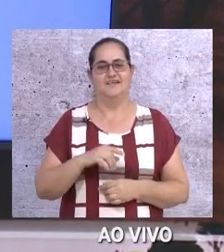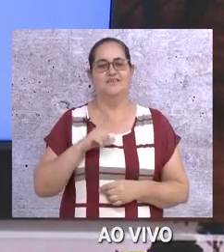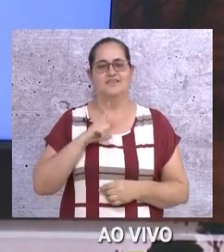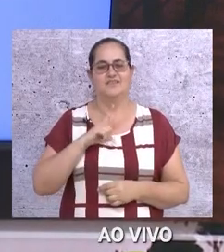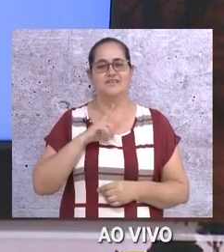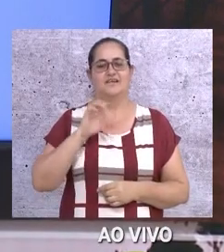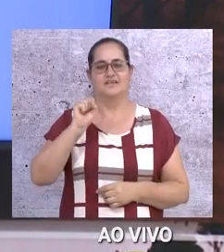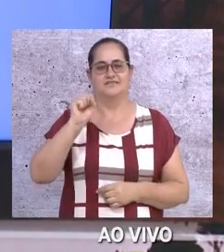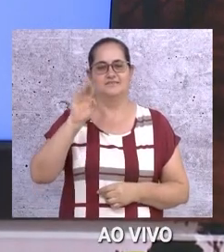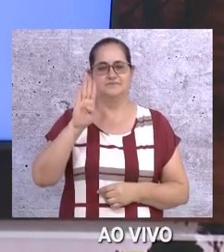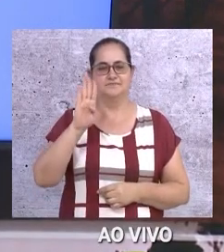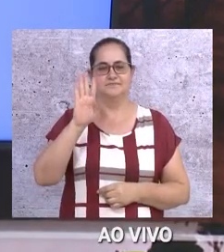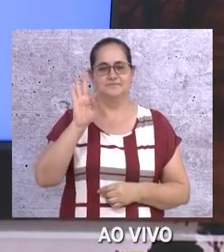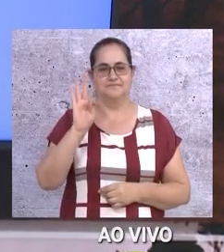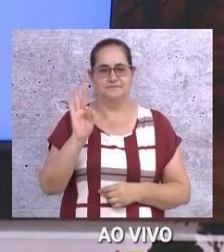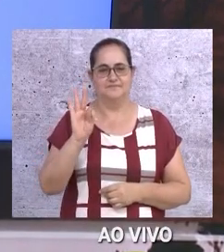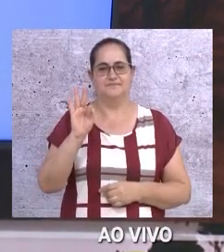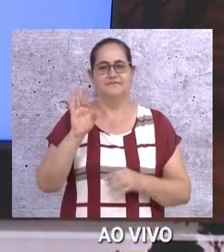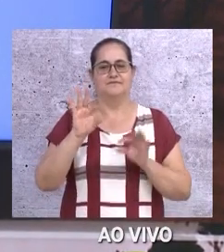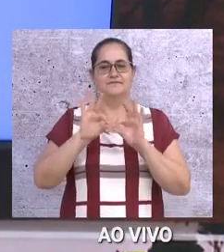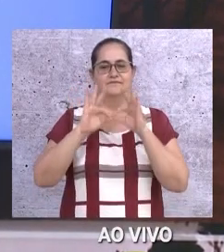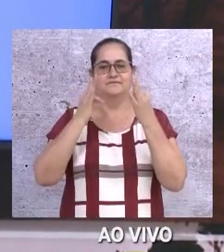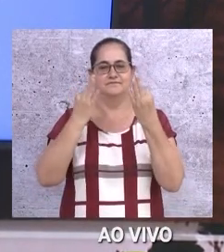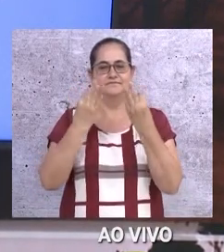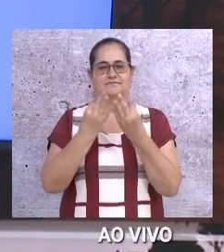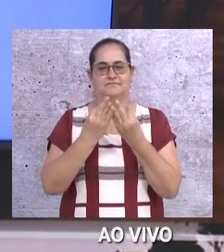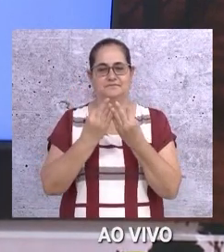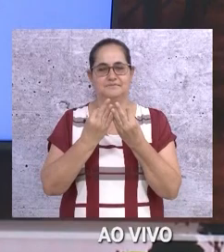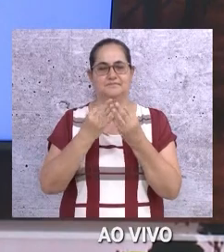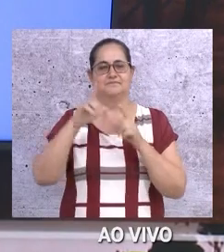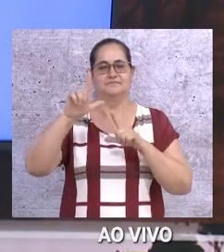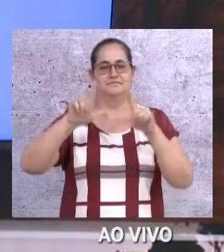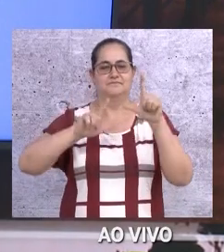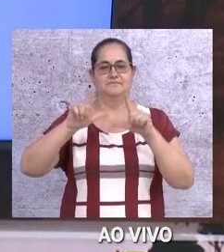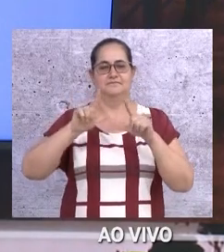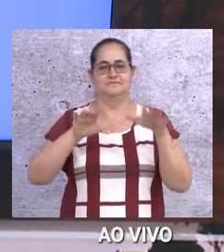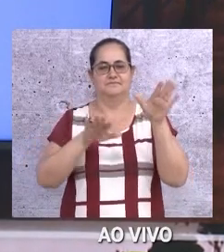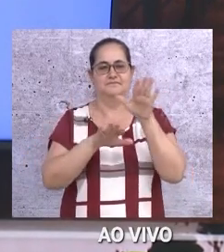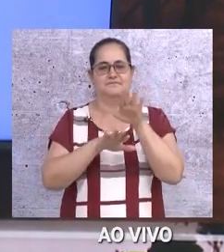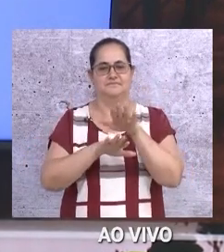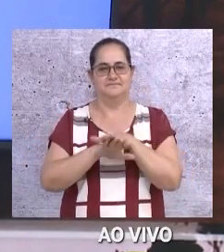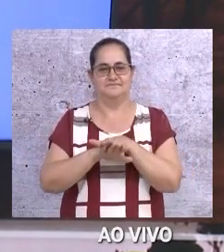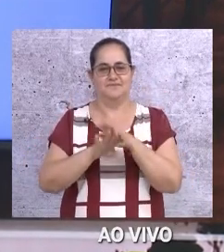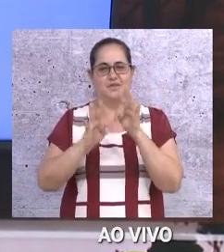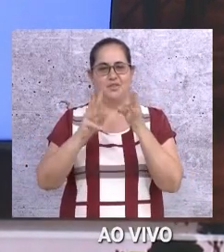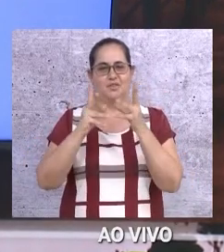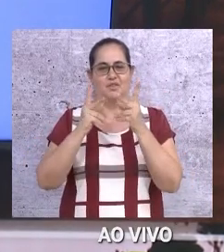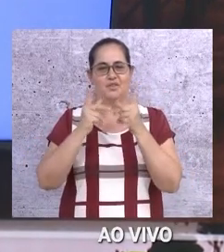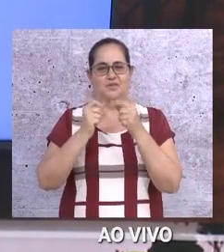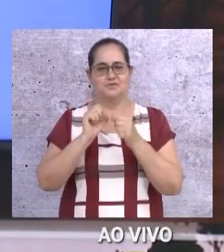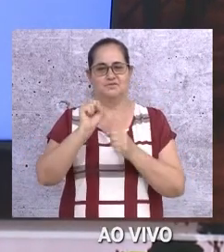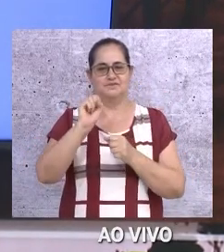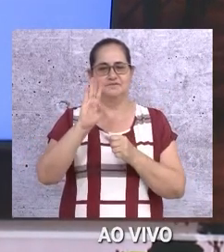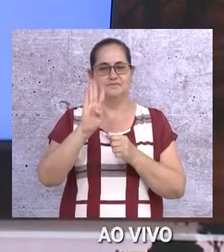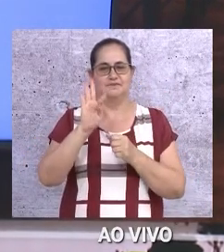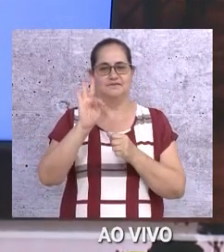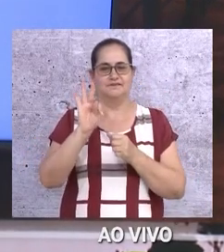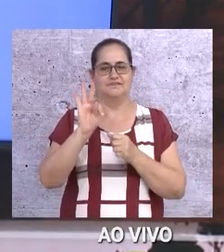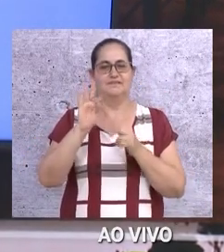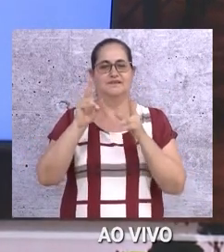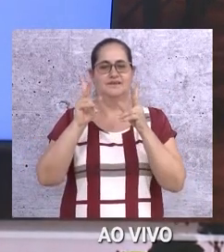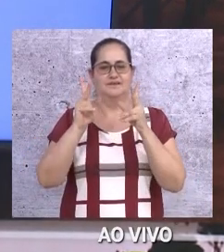SBT, que é o canal da família, a TV da família, é a TV da inclusão. Aqui todo mundo é igual, todo mundo participa.